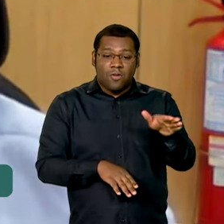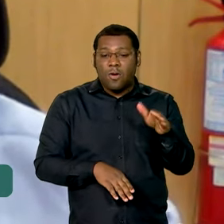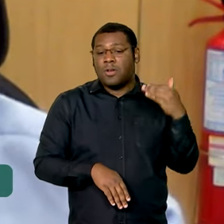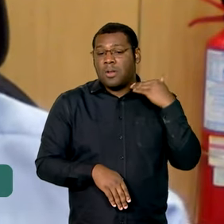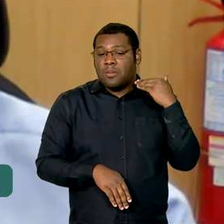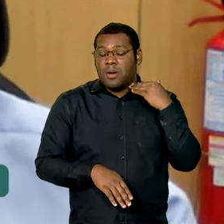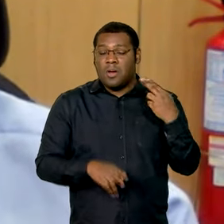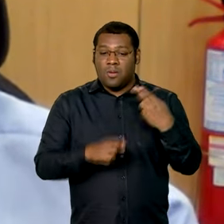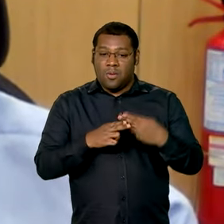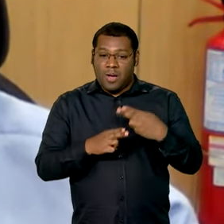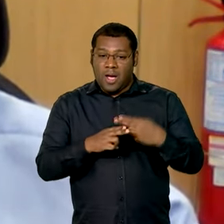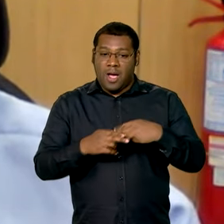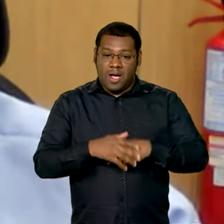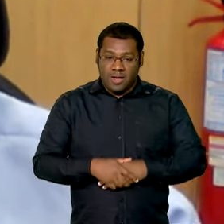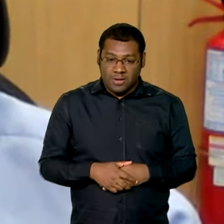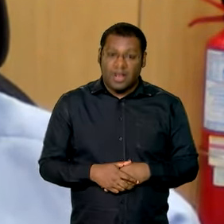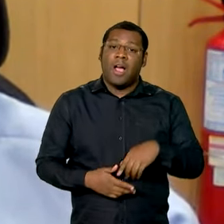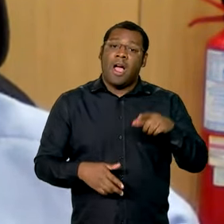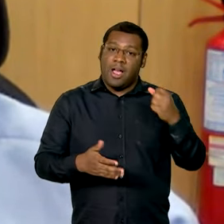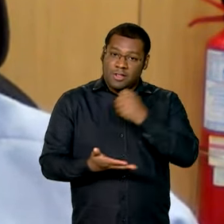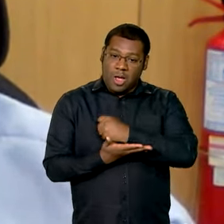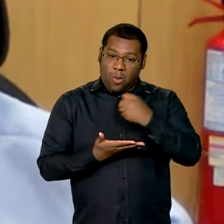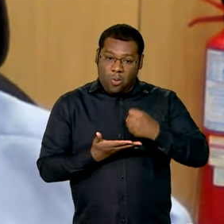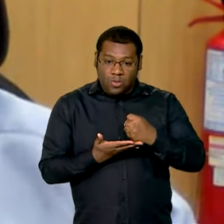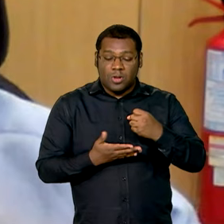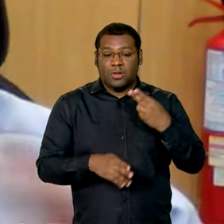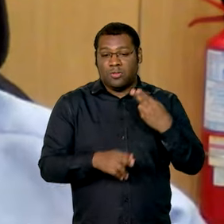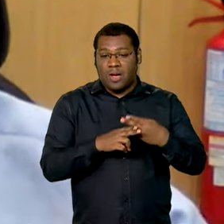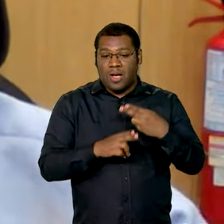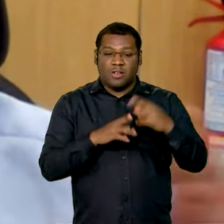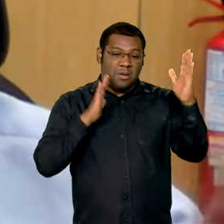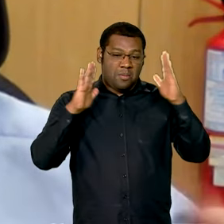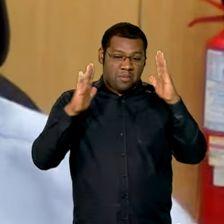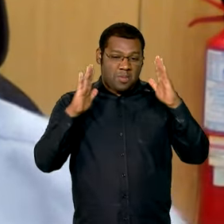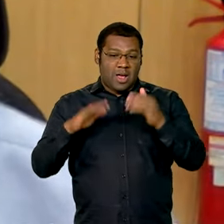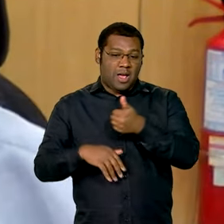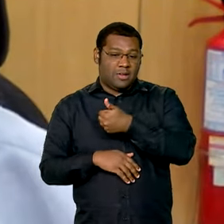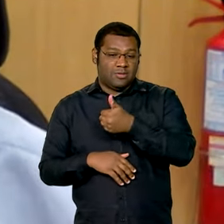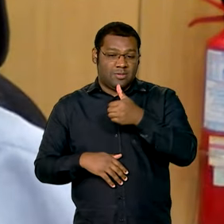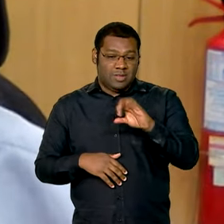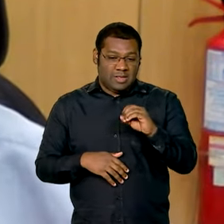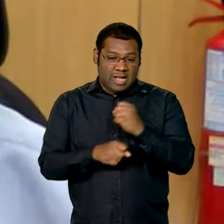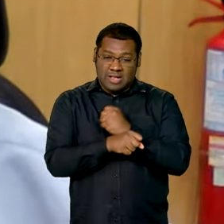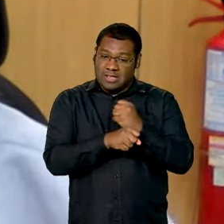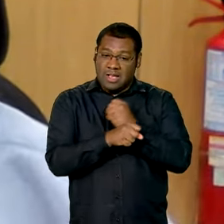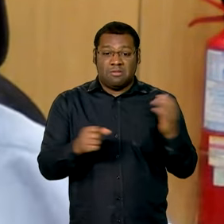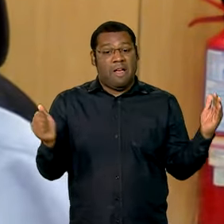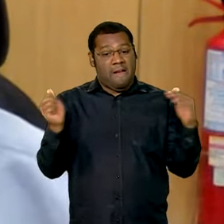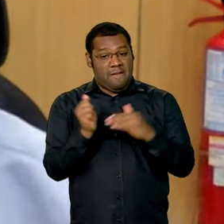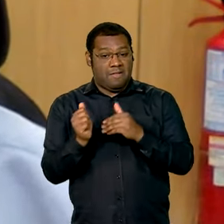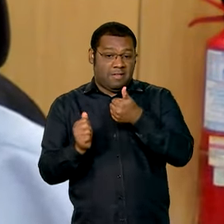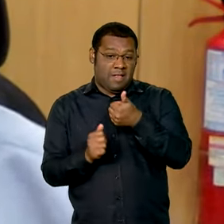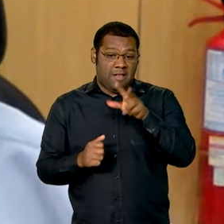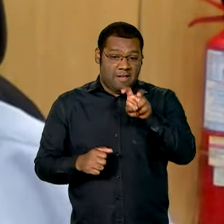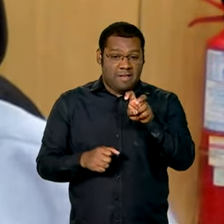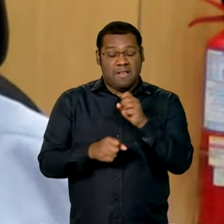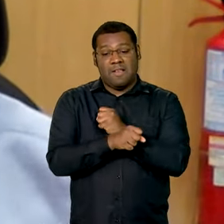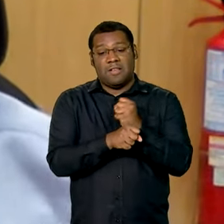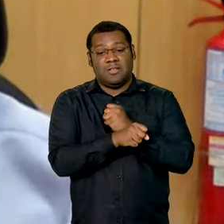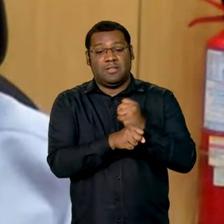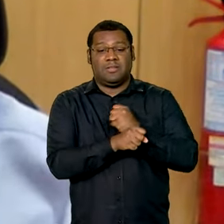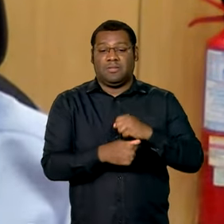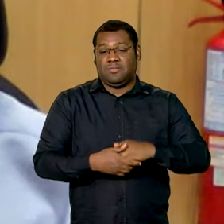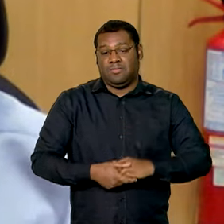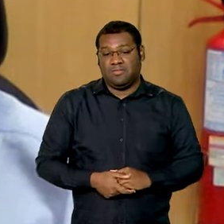imóvel e está lá aquele contrato com a Caixa com prazo de 10, 12, 15 anos para a pessoa pagar. Não vai